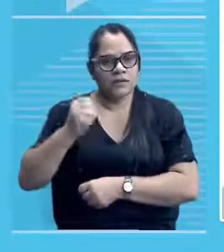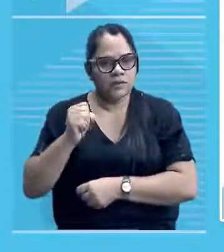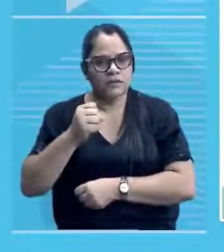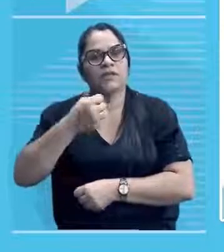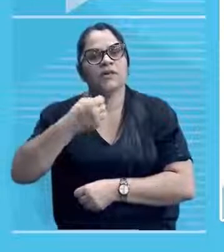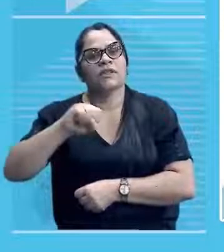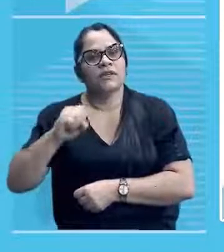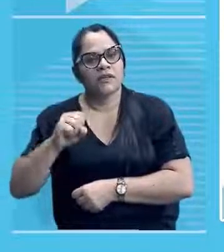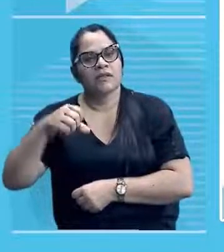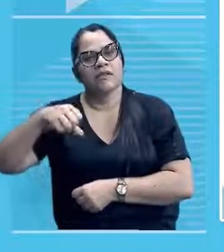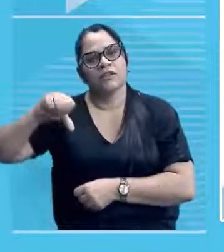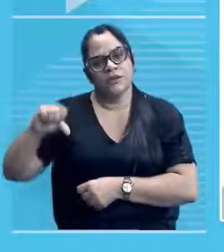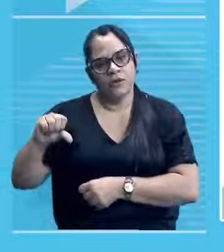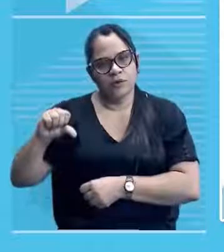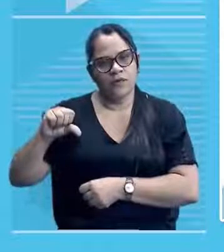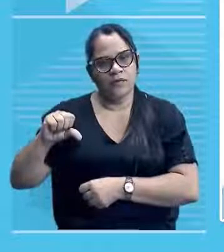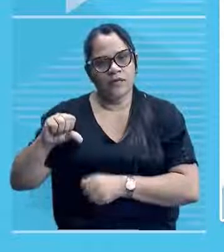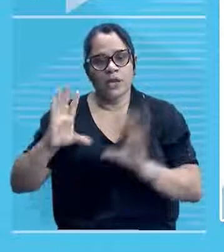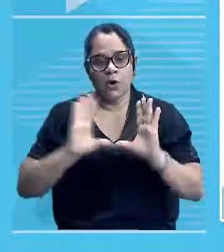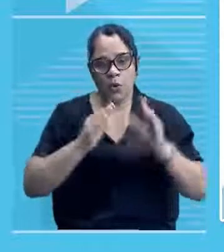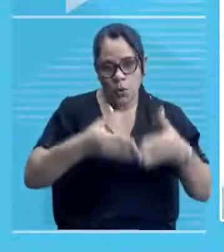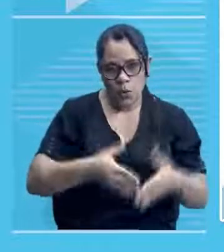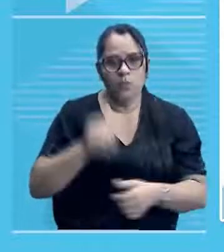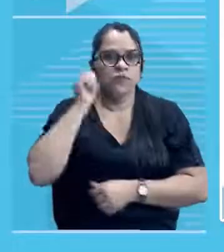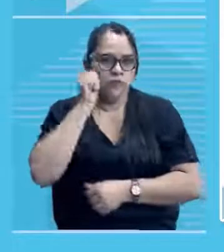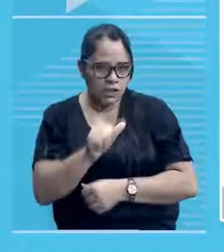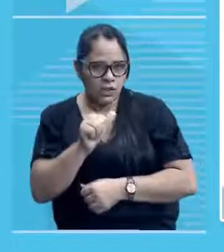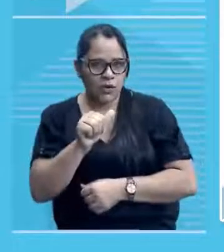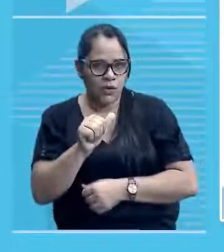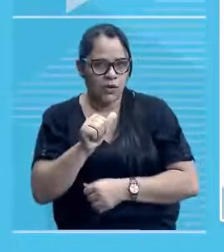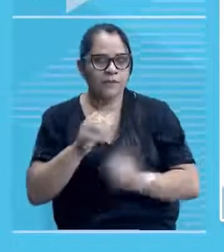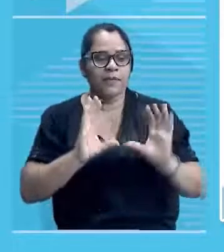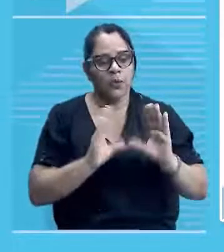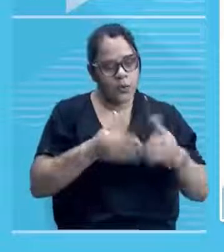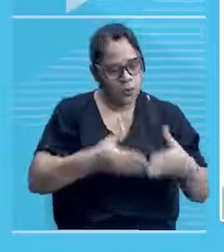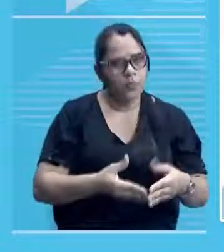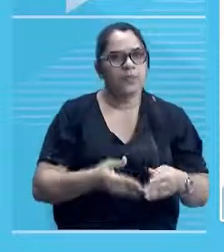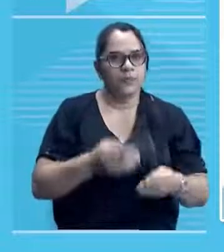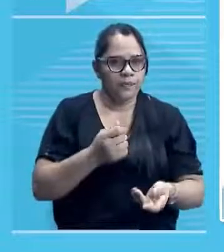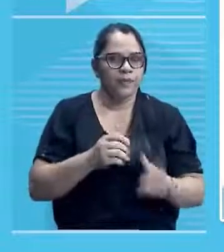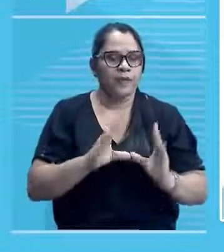que é um grupo de senhoras, né? Senhoras da elite econômica, época, tá?